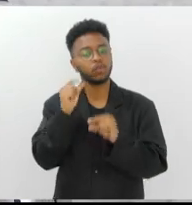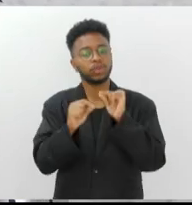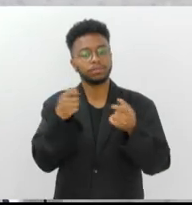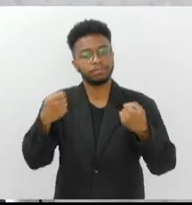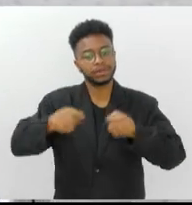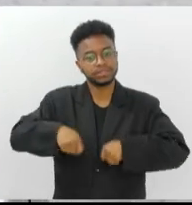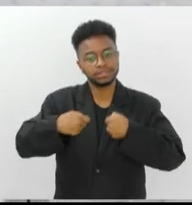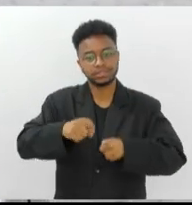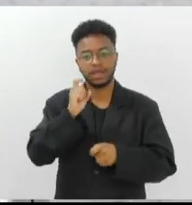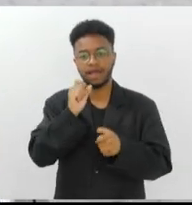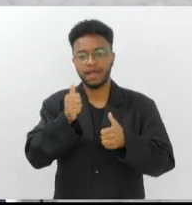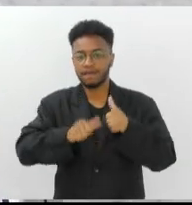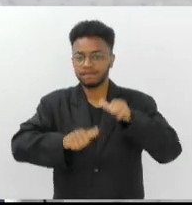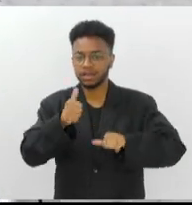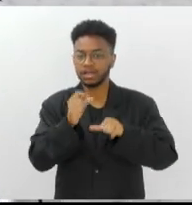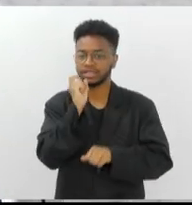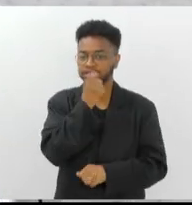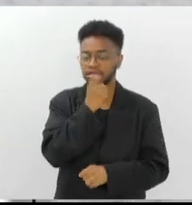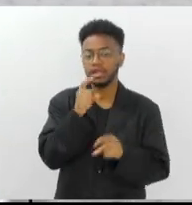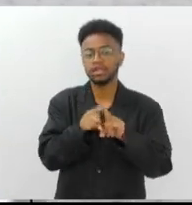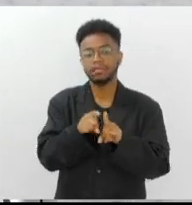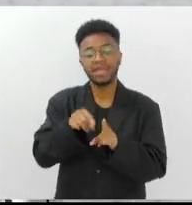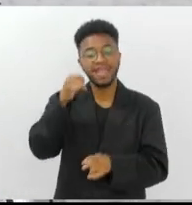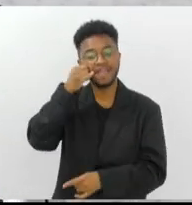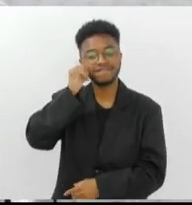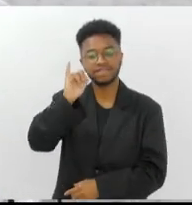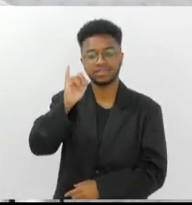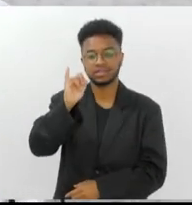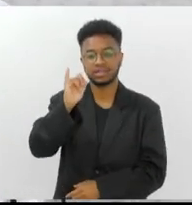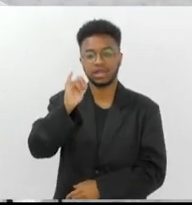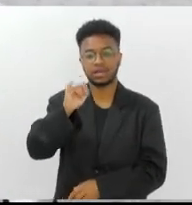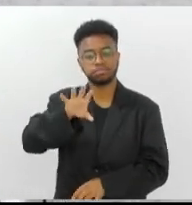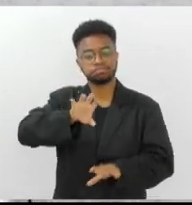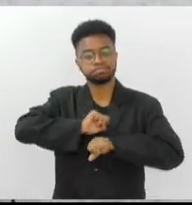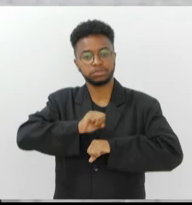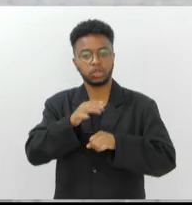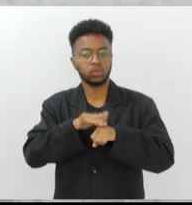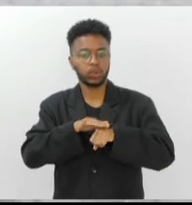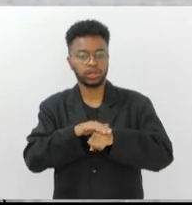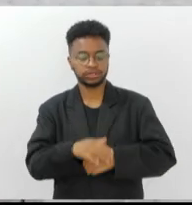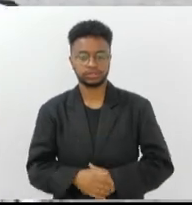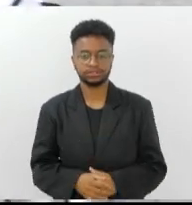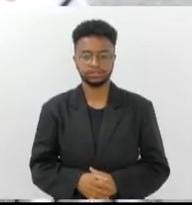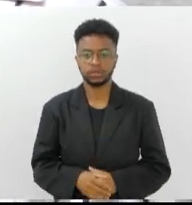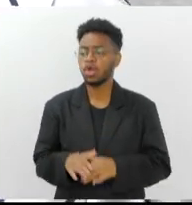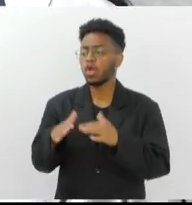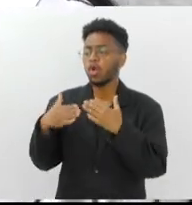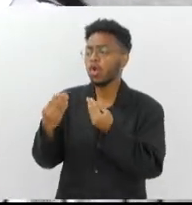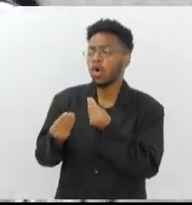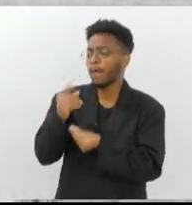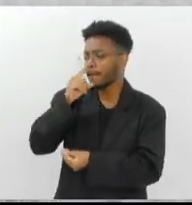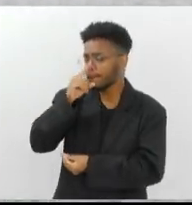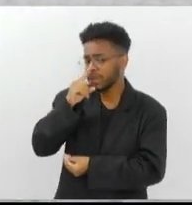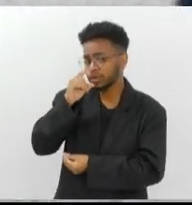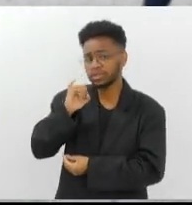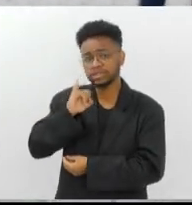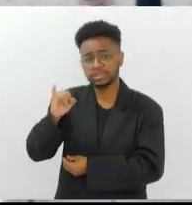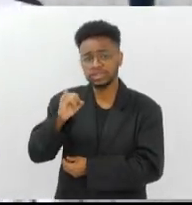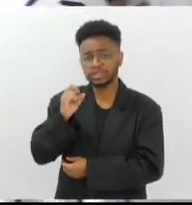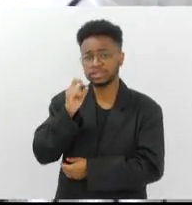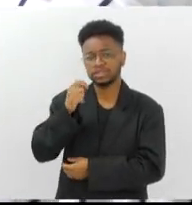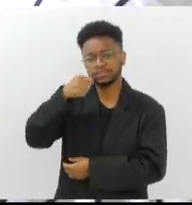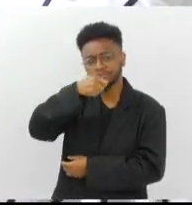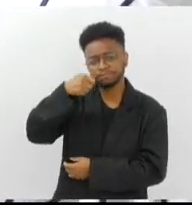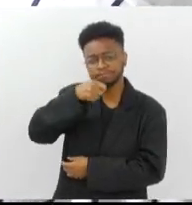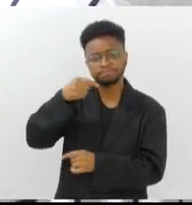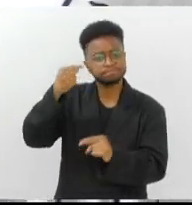avaliando os seus dentes, e assim evitando esses tipos de doenças bucais. E qual o risco para uma higiene bucal feita de forma